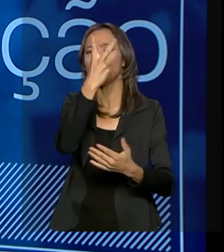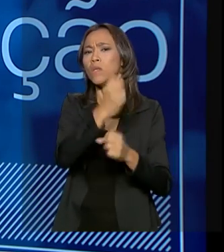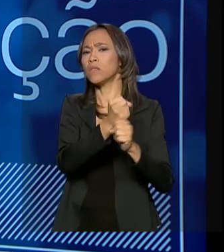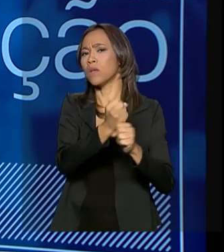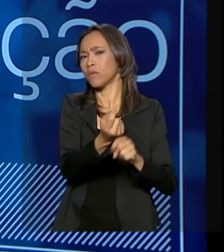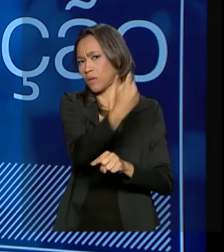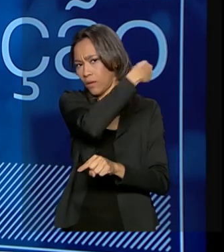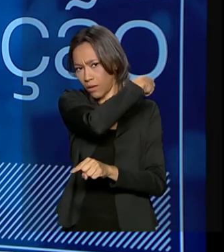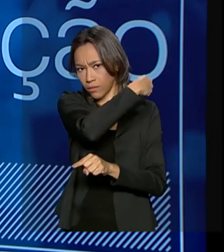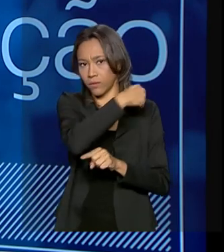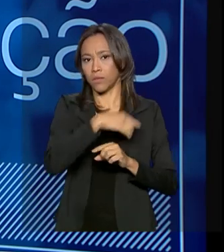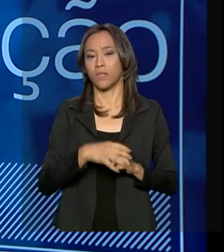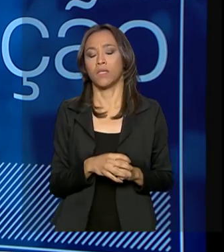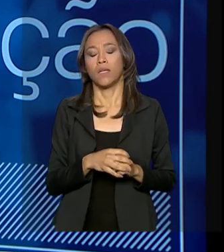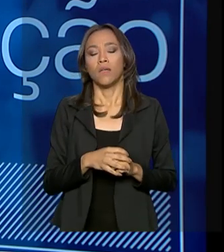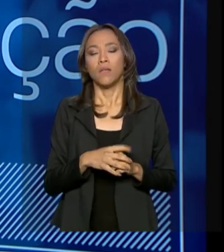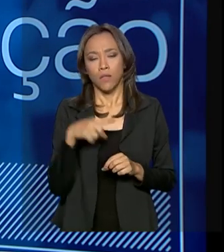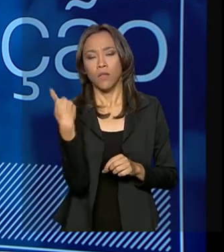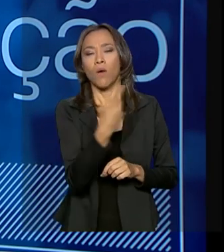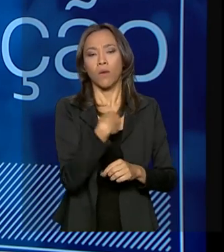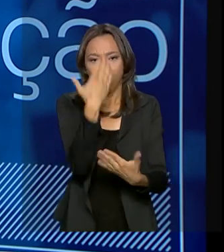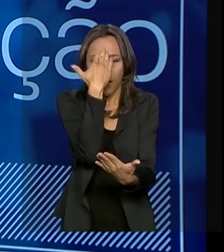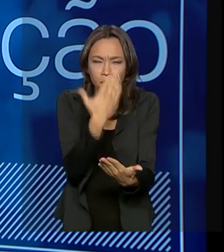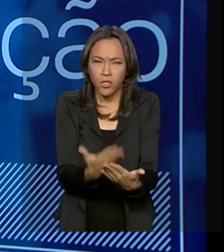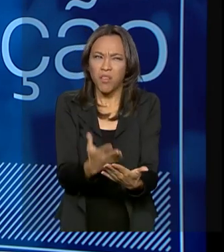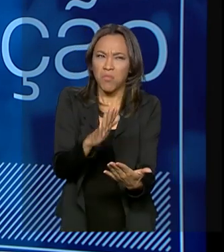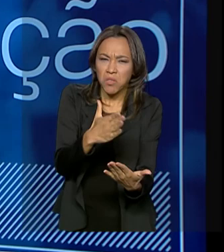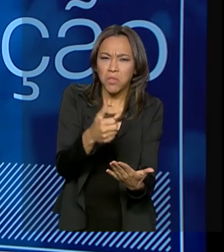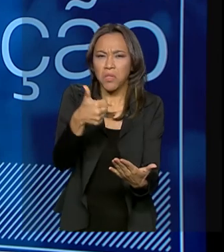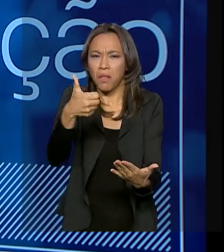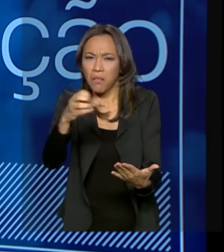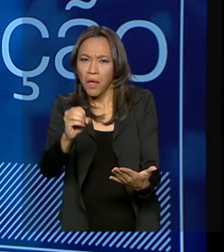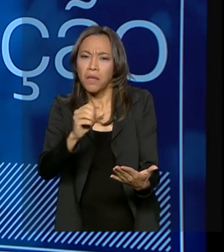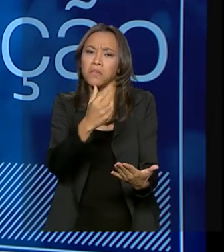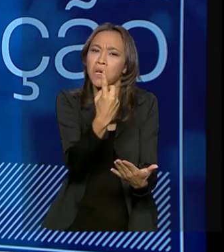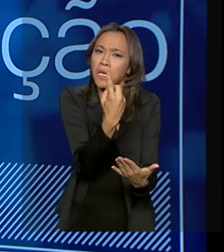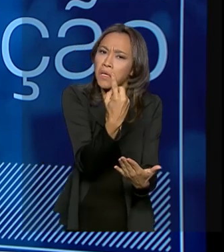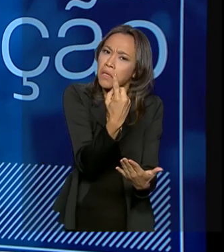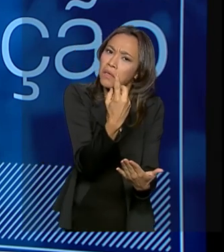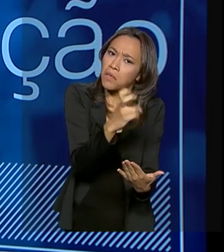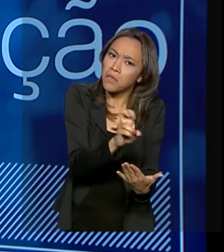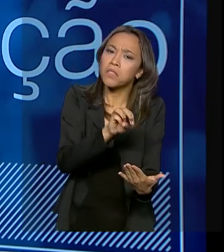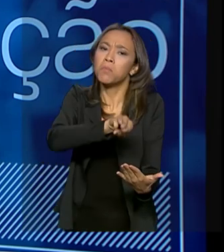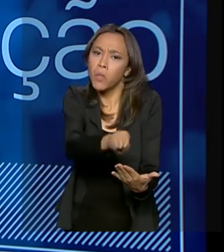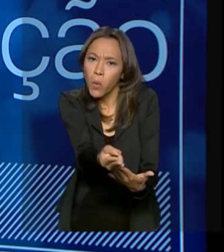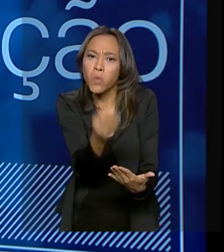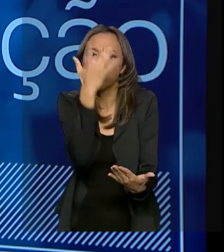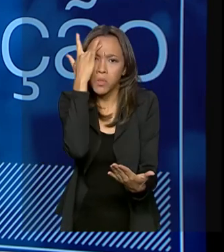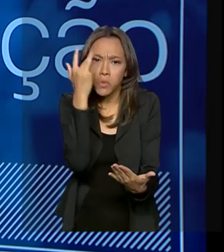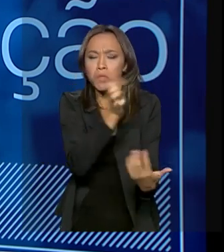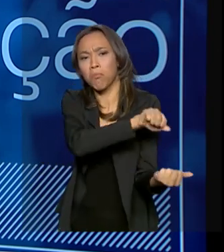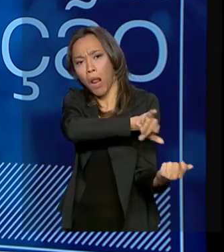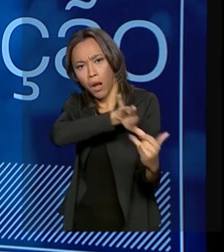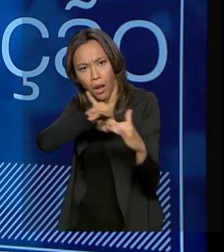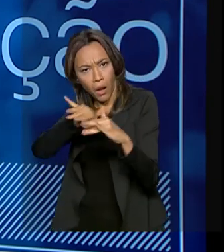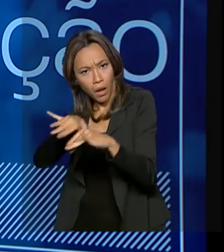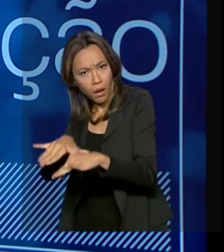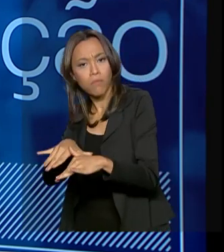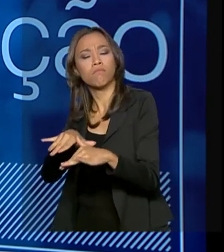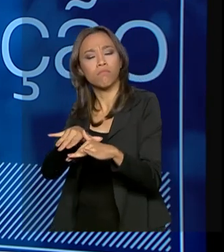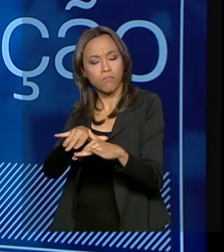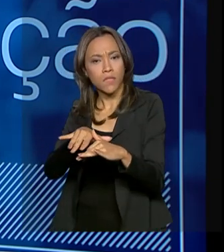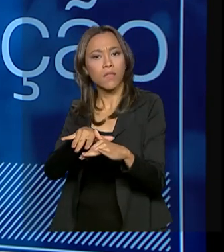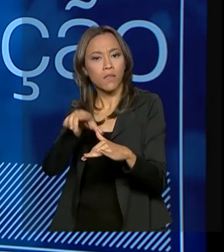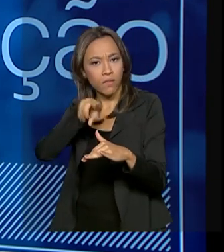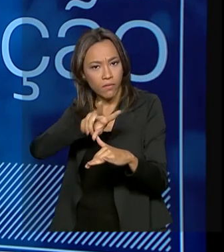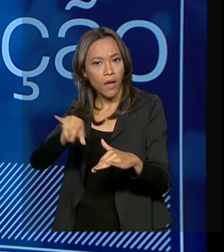E ainda tem... acreditamos que pelo menos mais 10 a 15 milhões irão também realizar, ou seja, teremos um número muito grande de pessoas